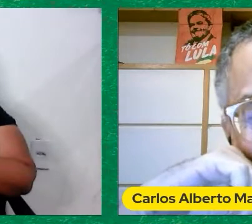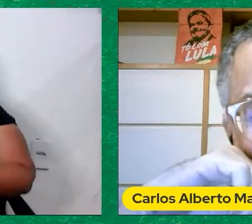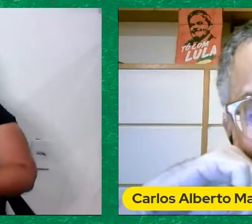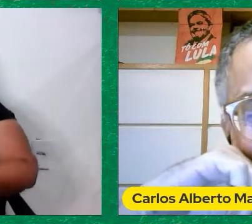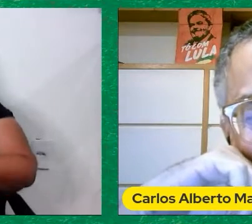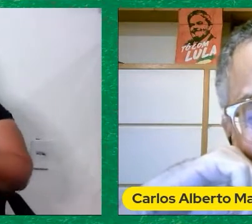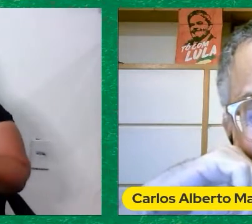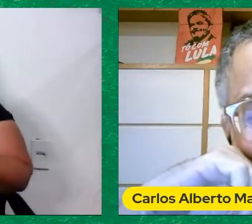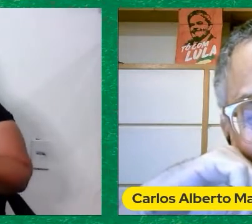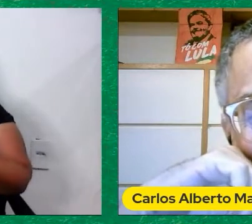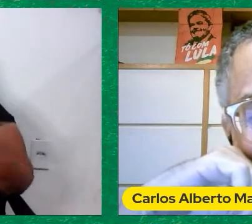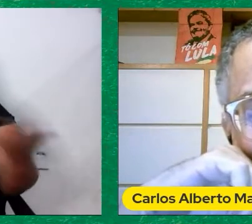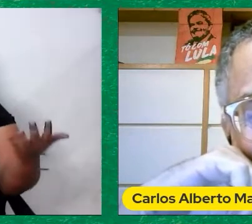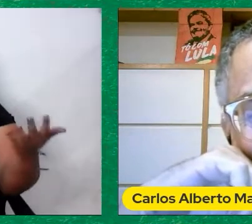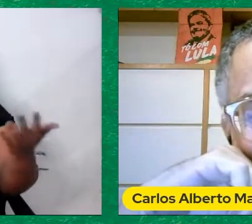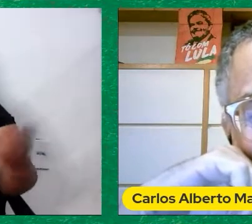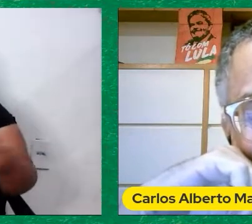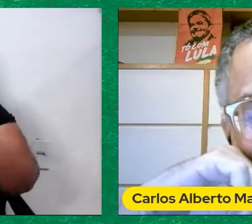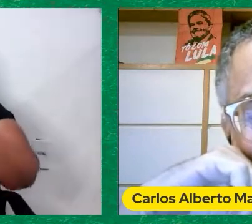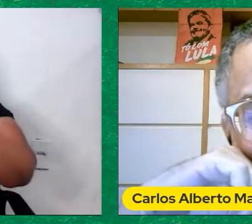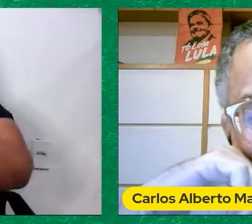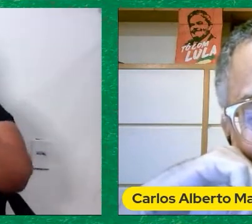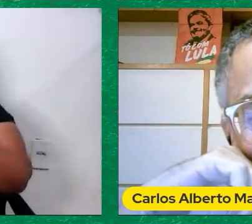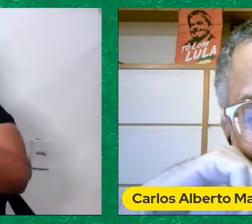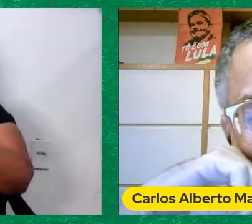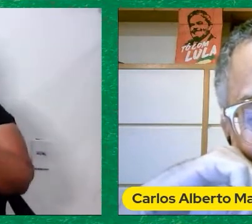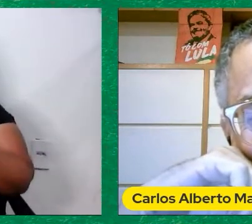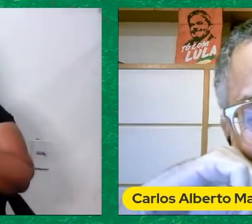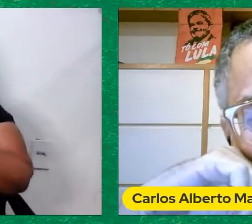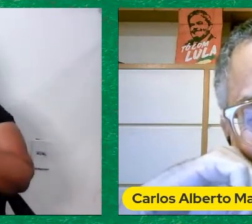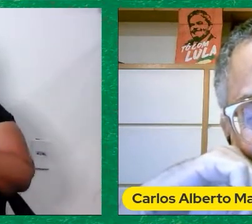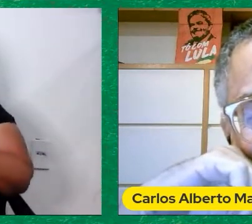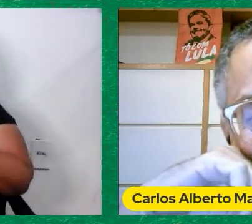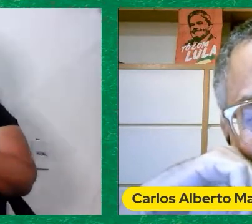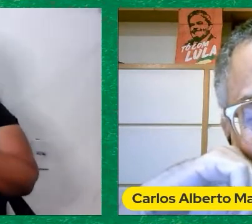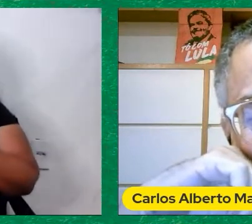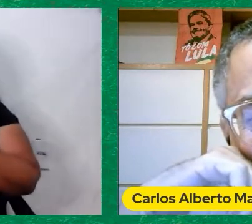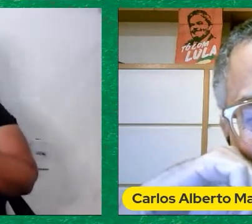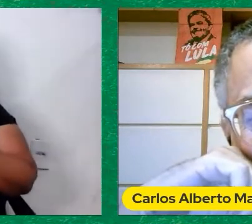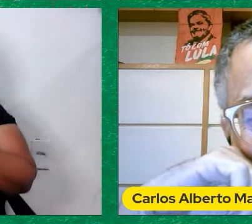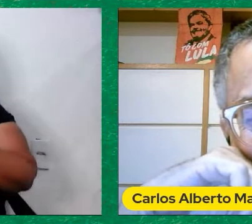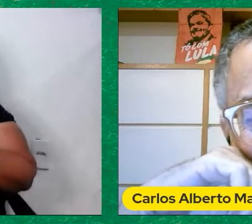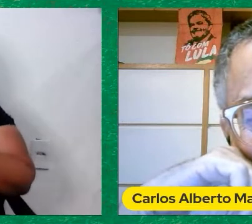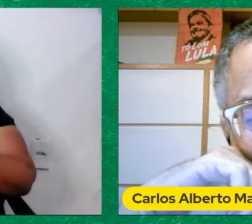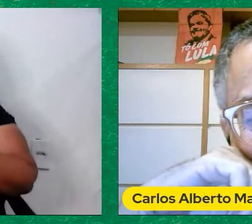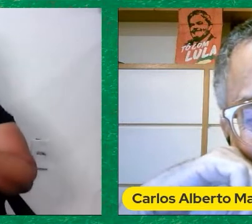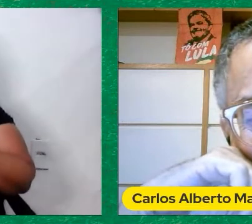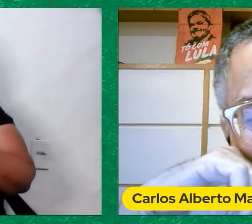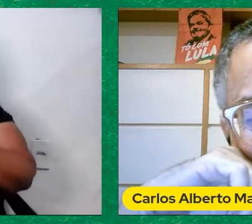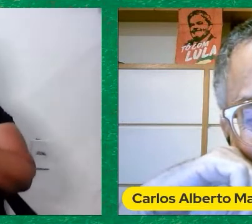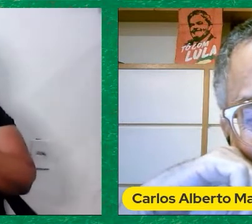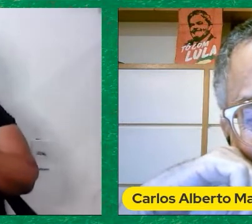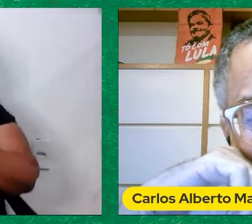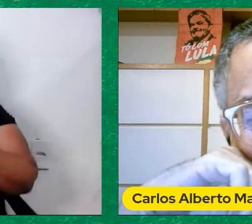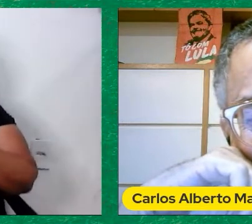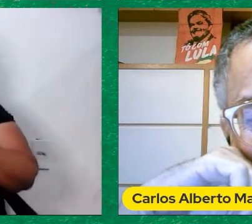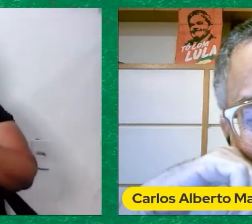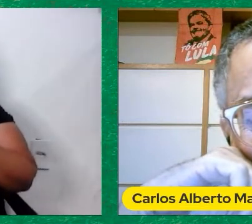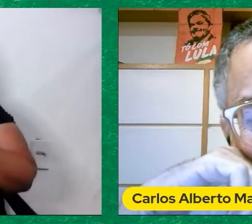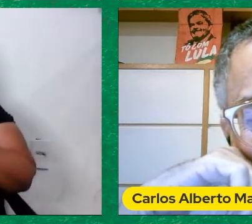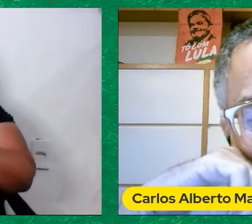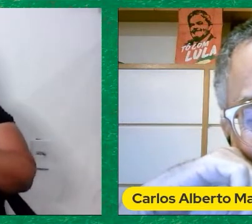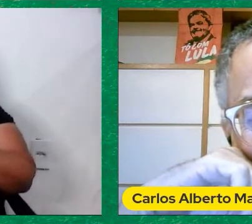Essa live É sempre mais um Mais um E a gente pede mais um Mas a gente vai